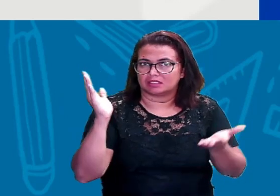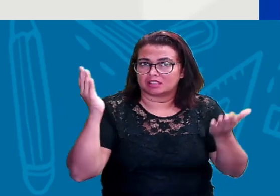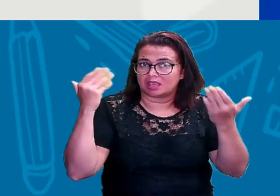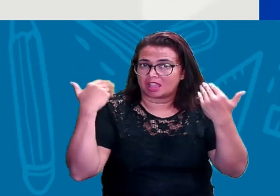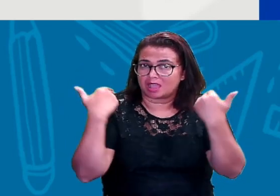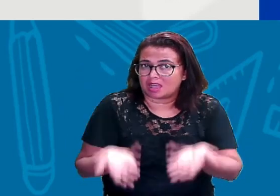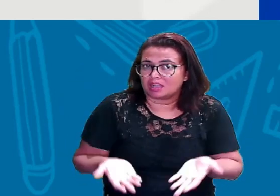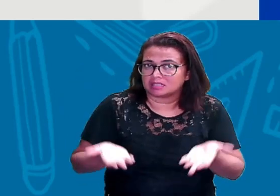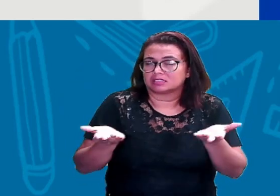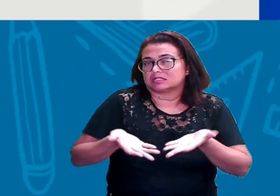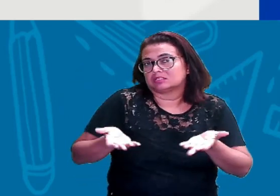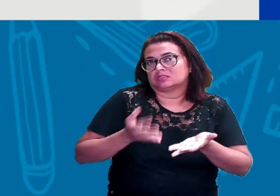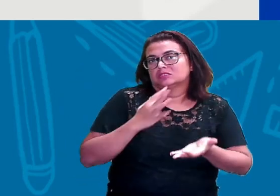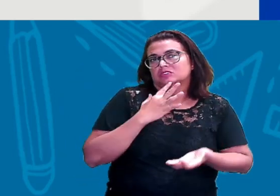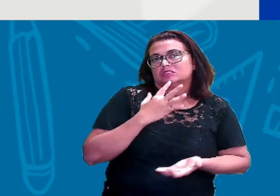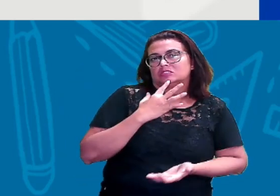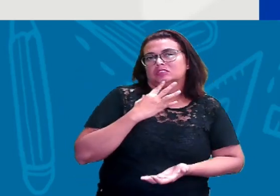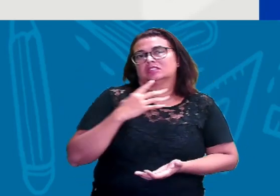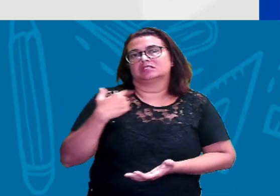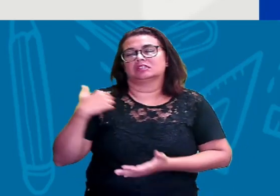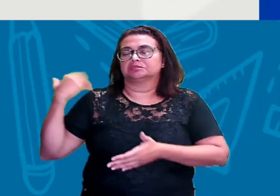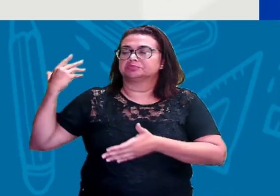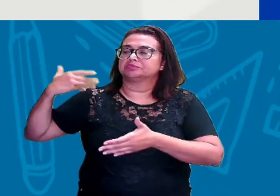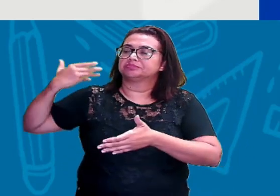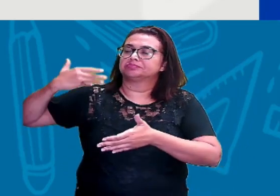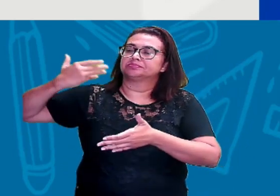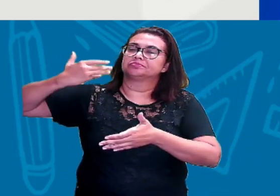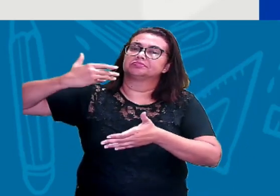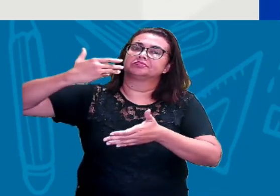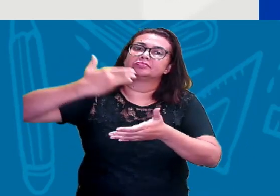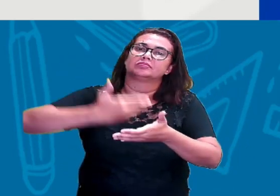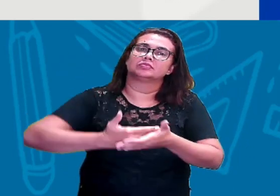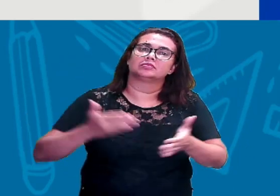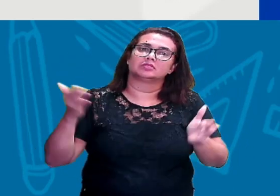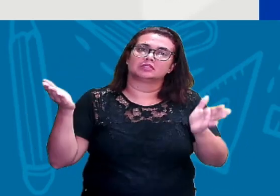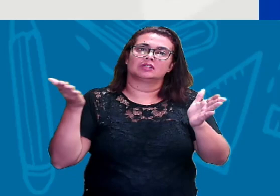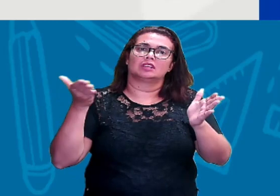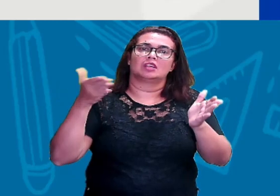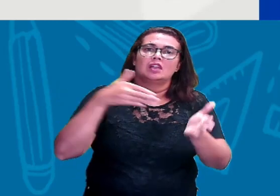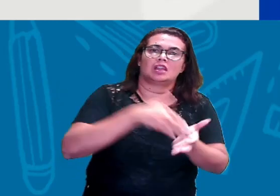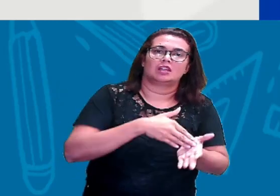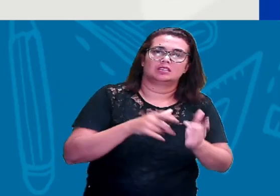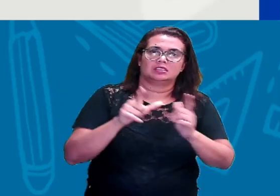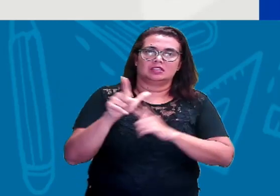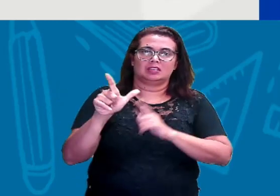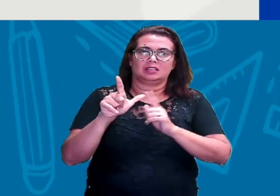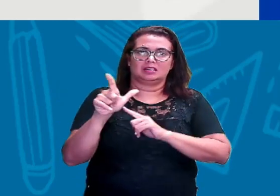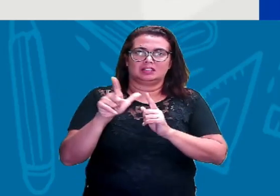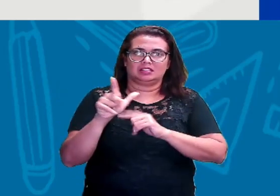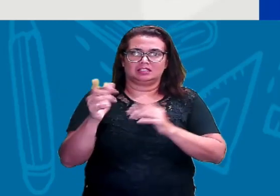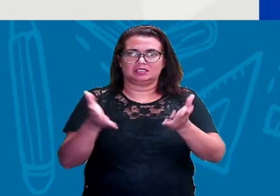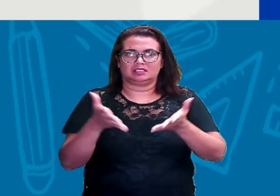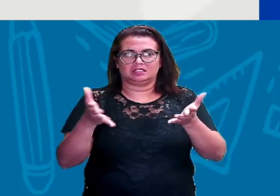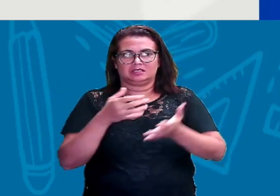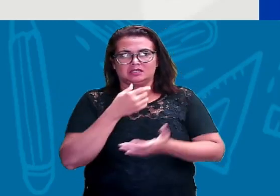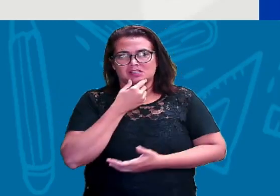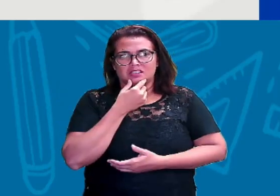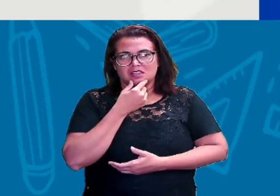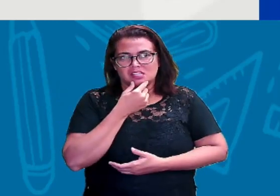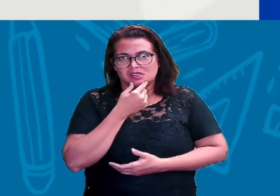aí uma trajetória para chegar às letras que nós temos hoje no nosso alfabeto inglês.